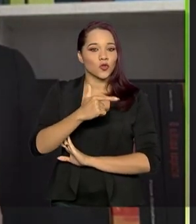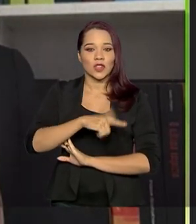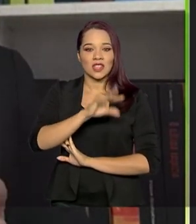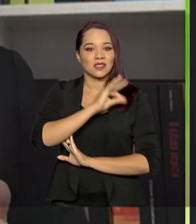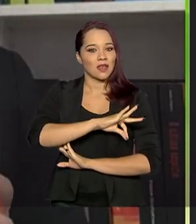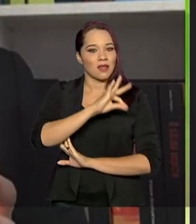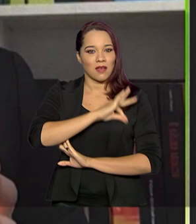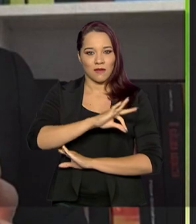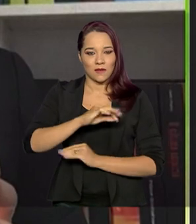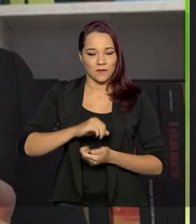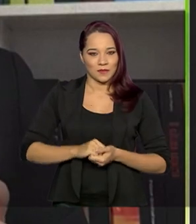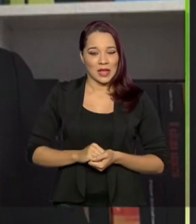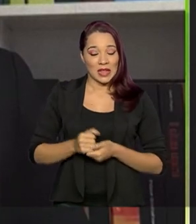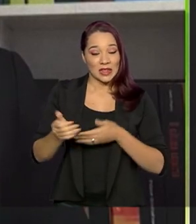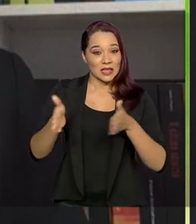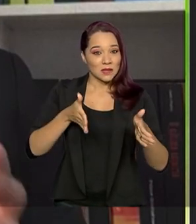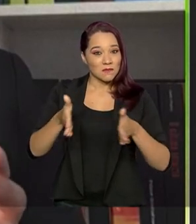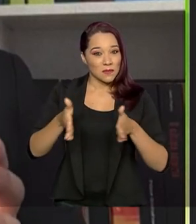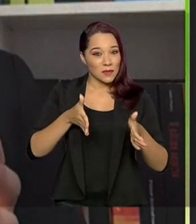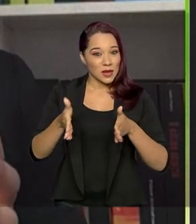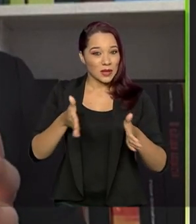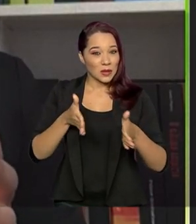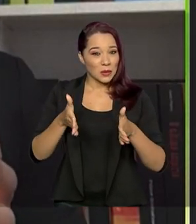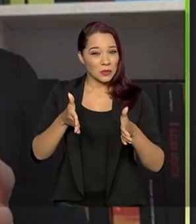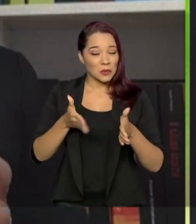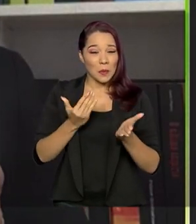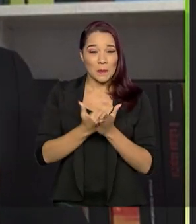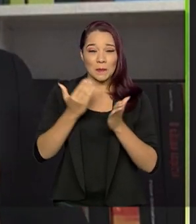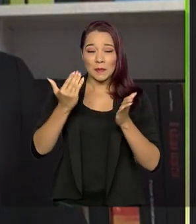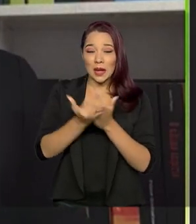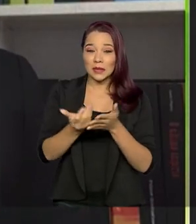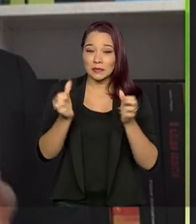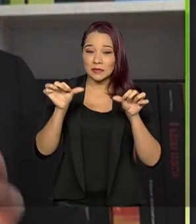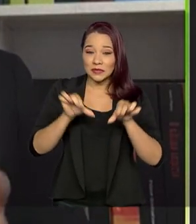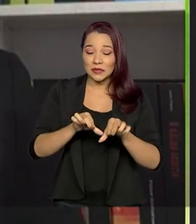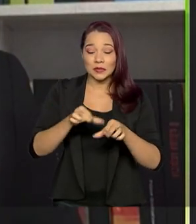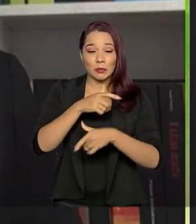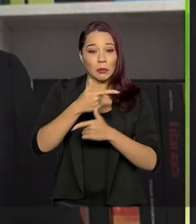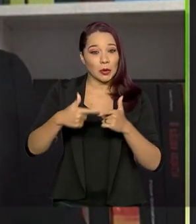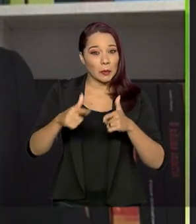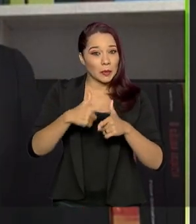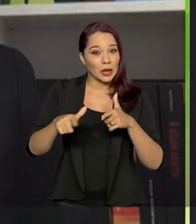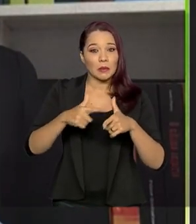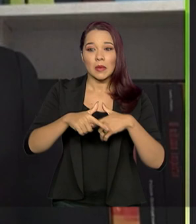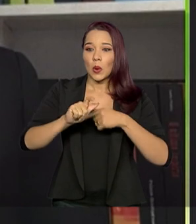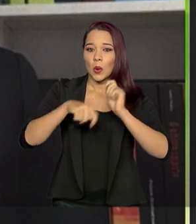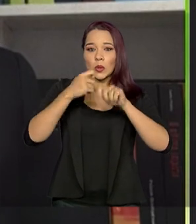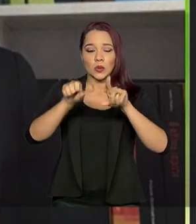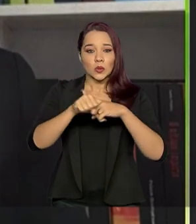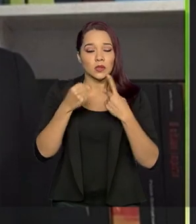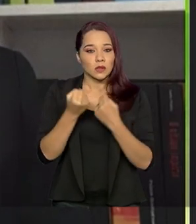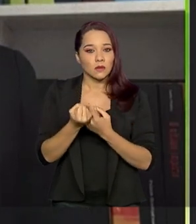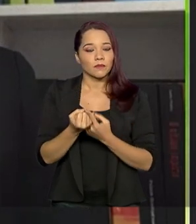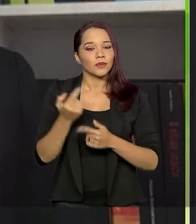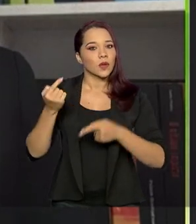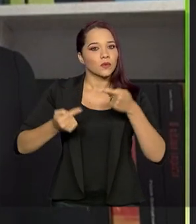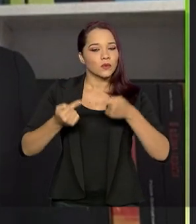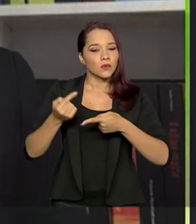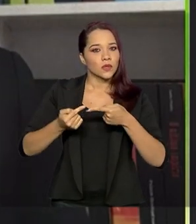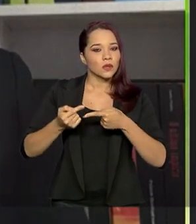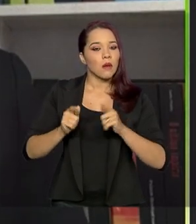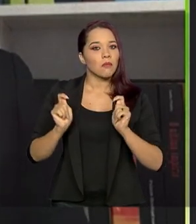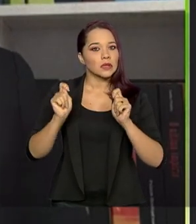Justamente nesse período mais crônico da economia brasileira, uma crise econômica e social, a gente está discutindo a